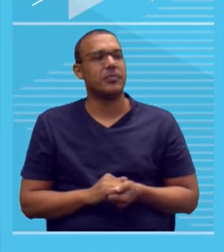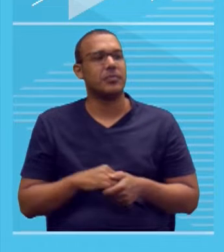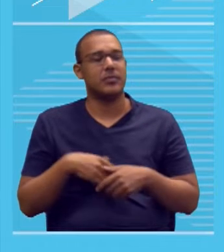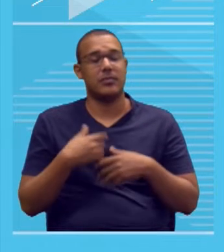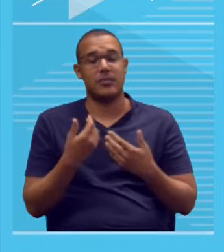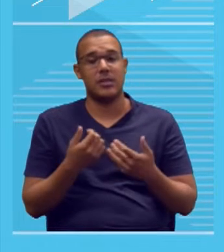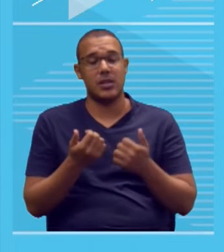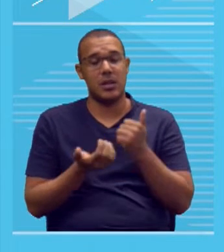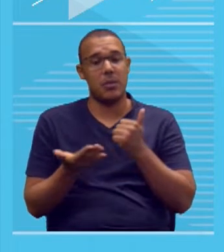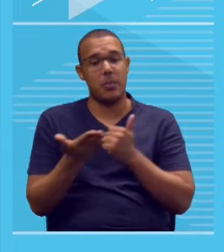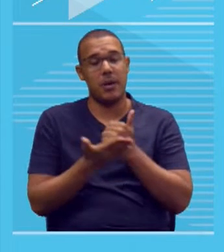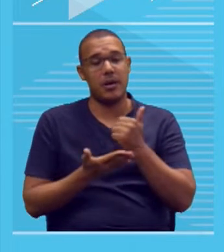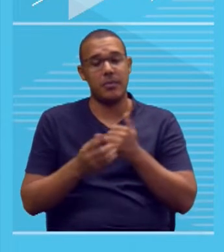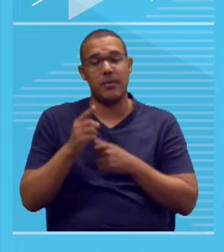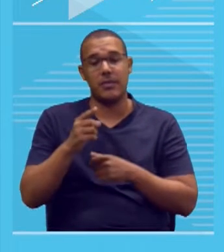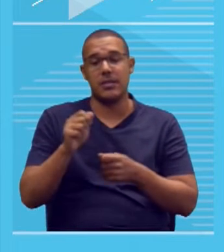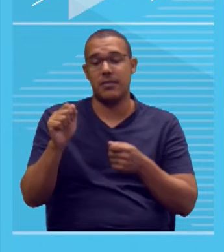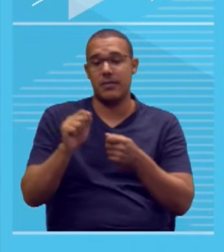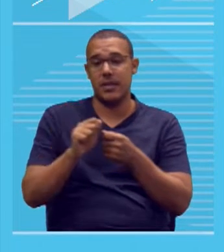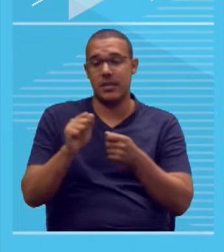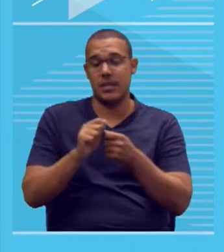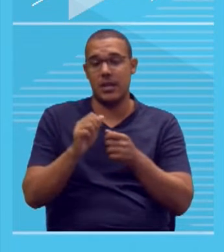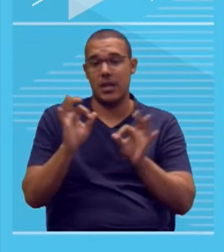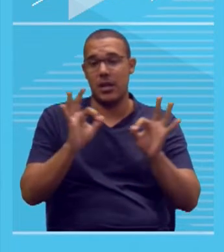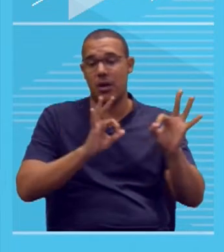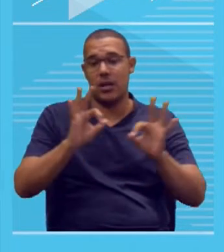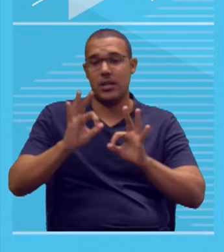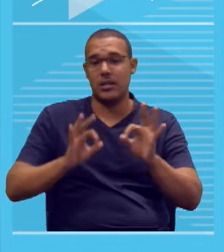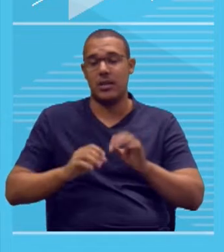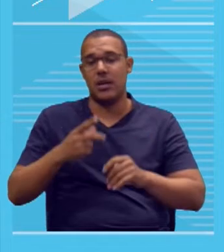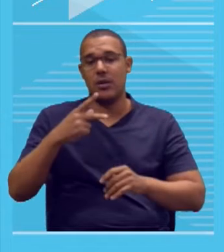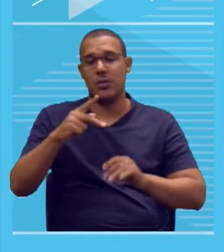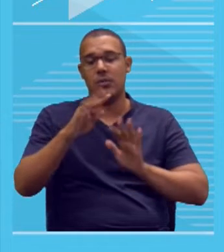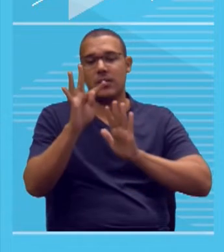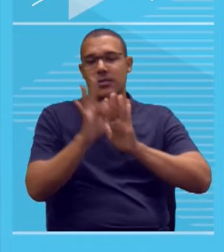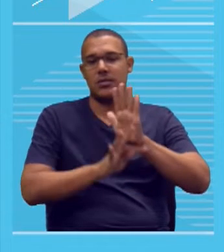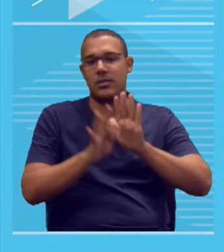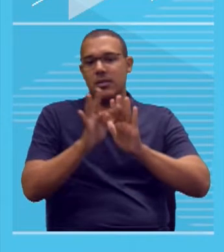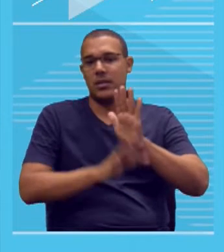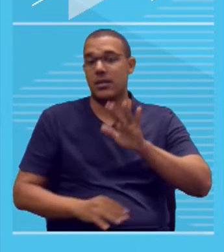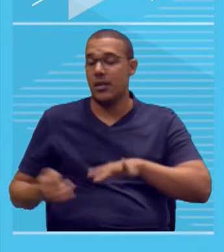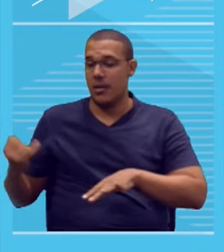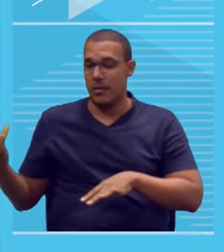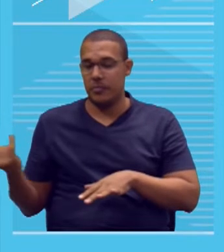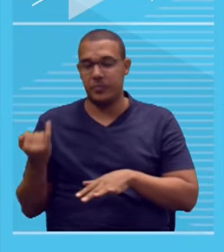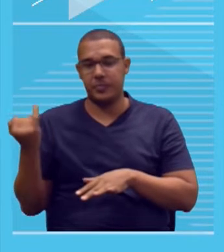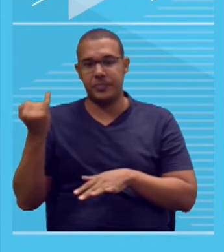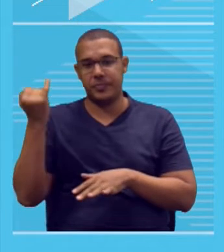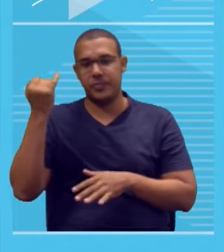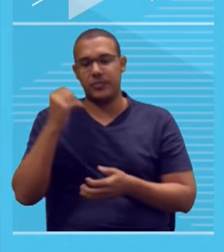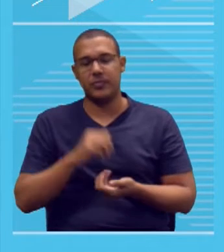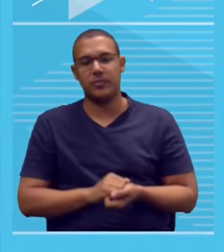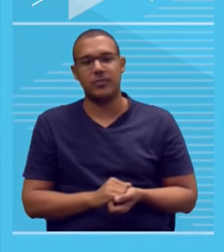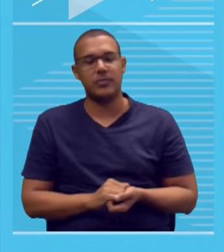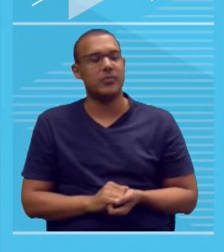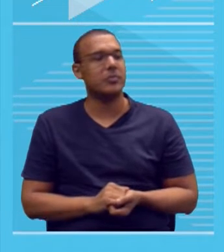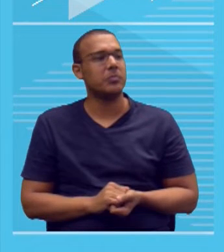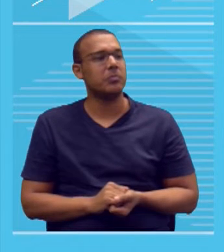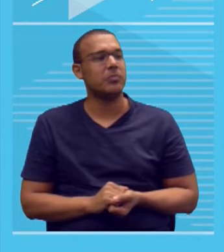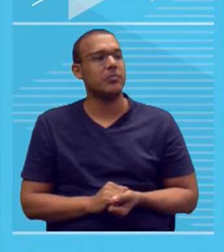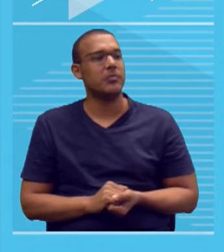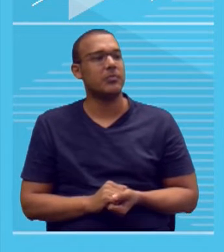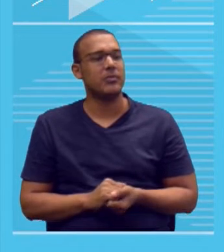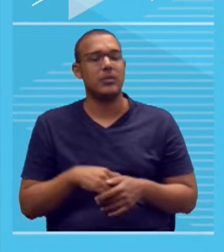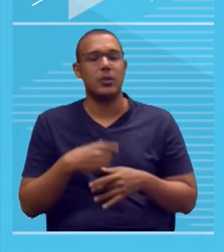que você monte o seu plano ou esquema textual. Isso é muito importante, tá, gente? O gosto na era do algoritmo,